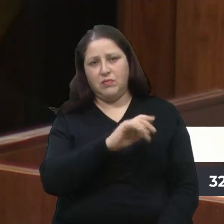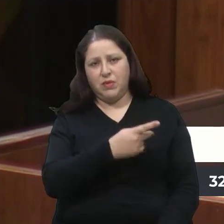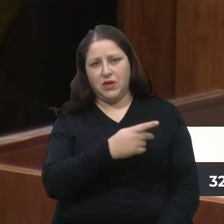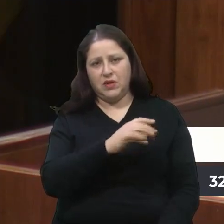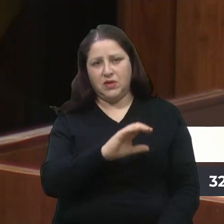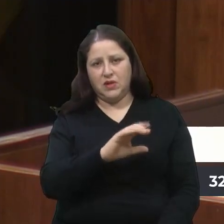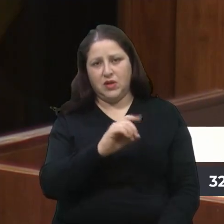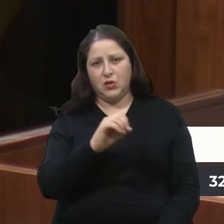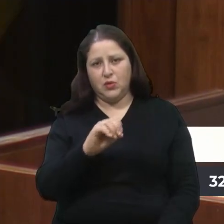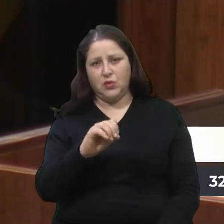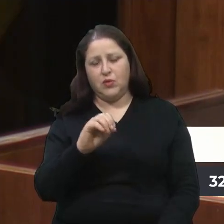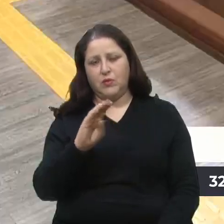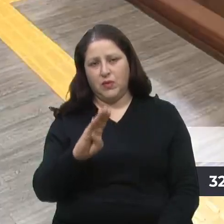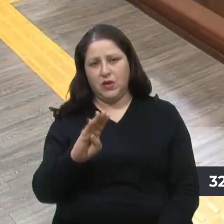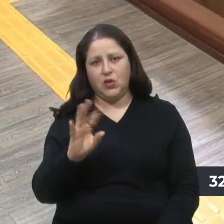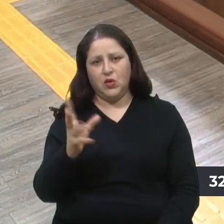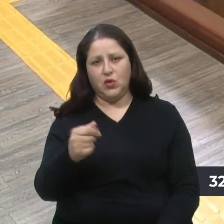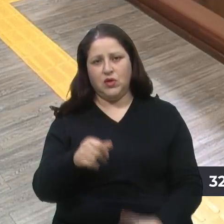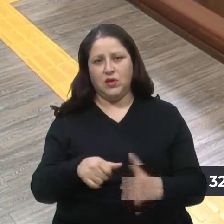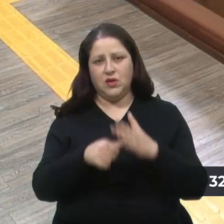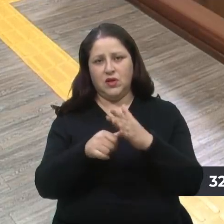conosco. Obrigado, presidente. Obrigado. Obrigado. Reforçar o convite.